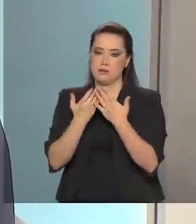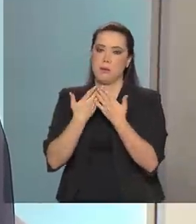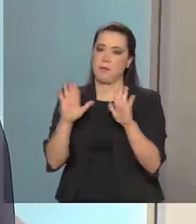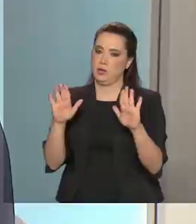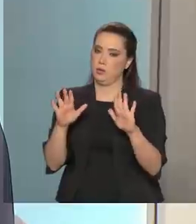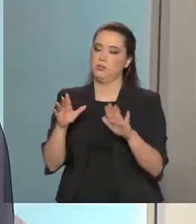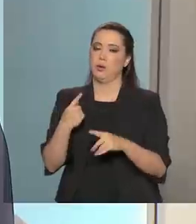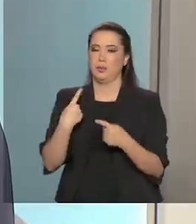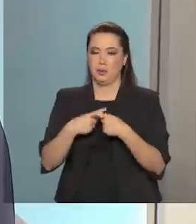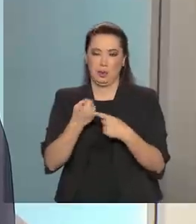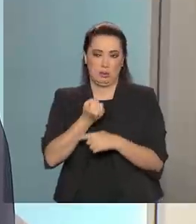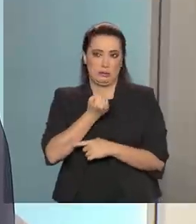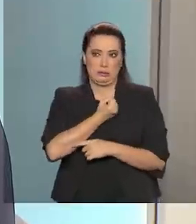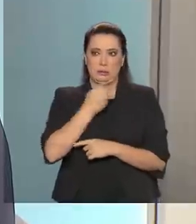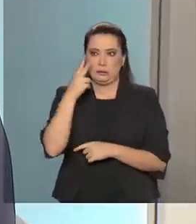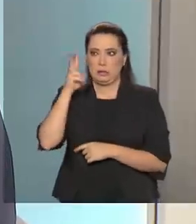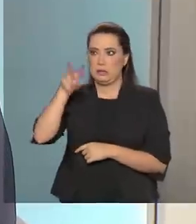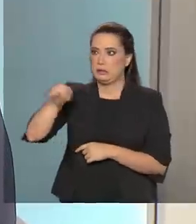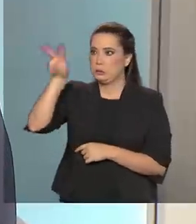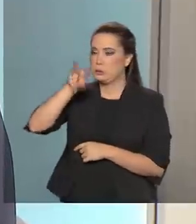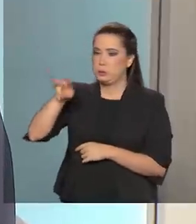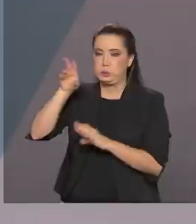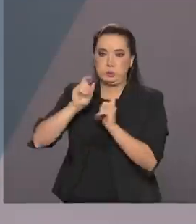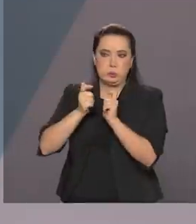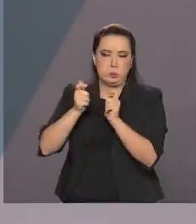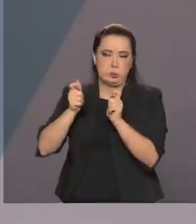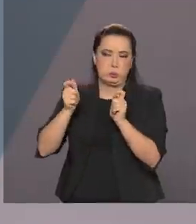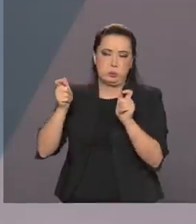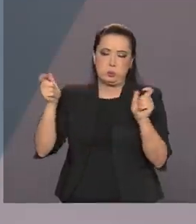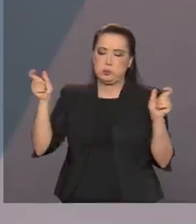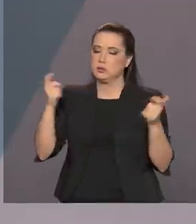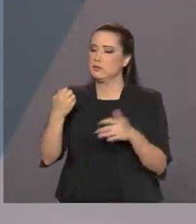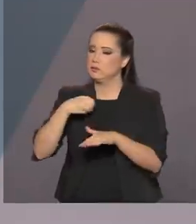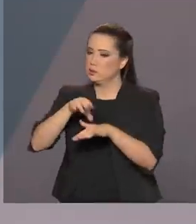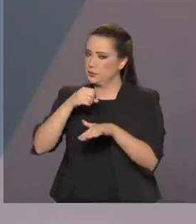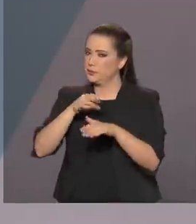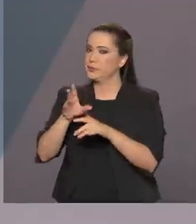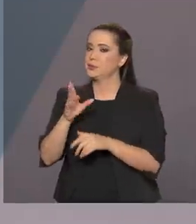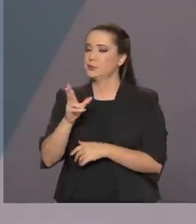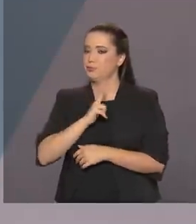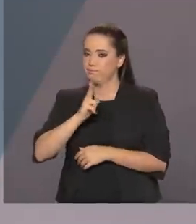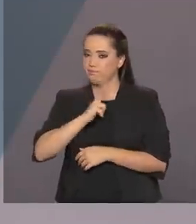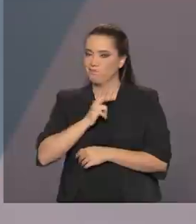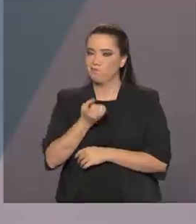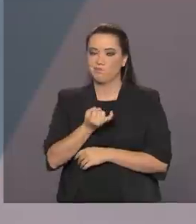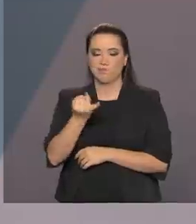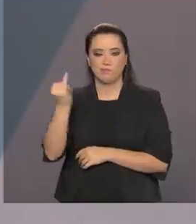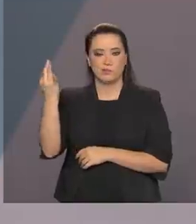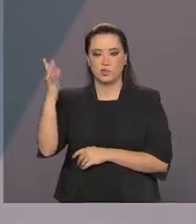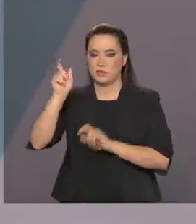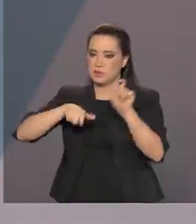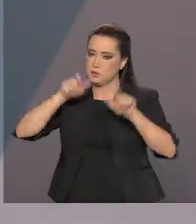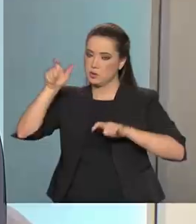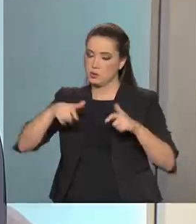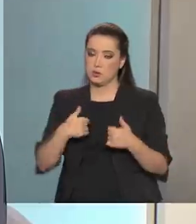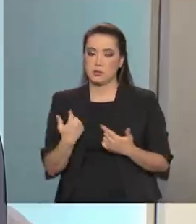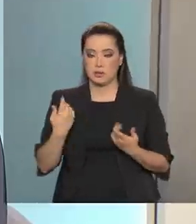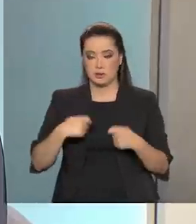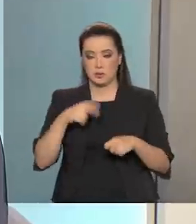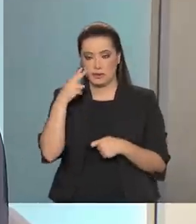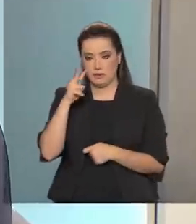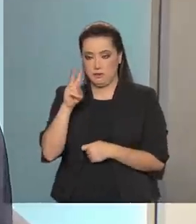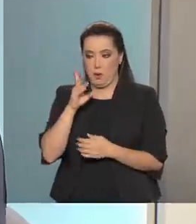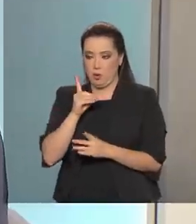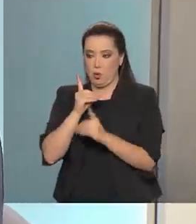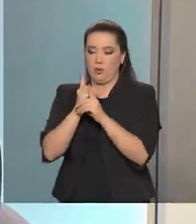muito grande. Mas, assim que nós recebemos, de onde veio esse vazamento, é onde nós vamos poder